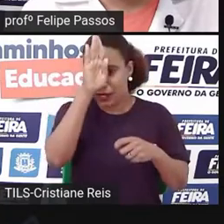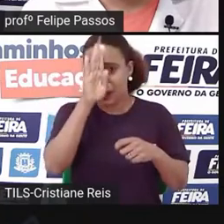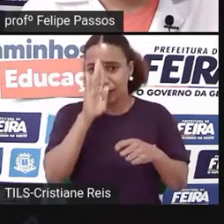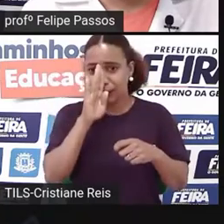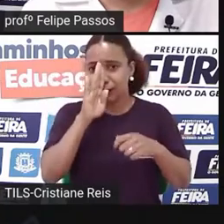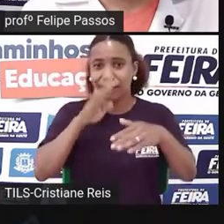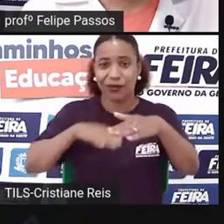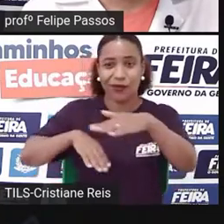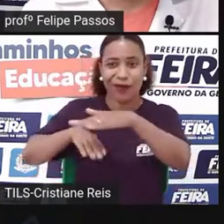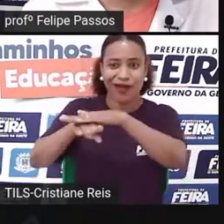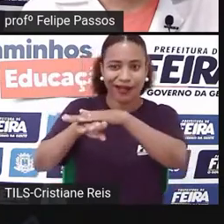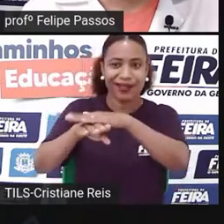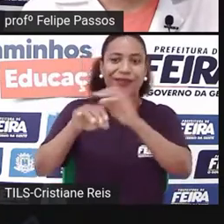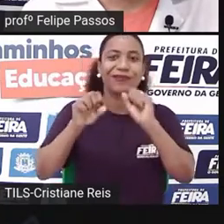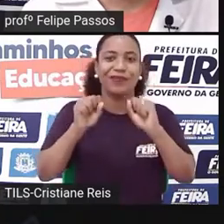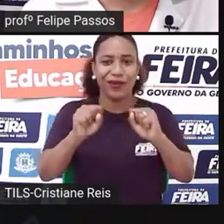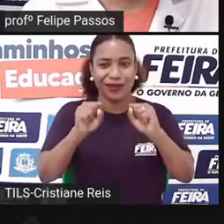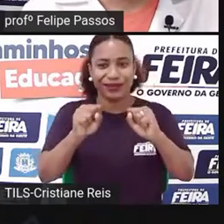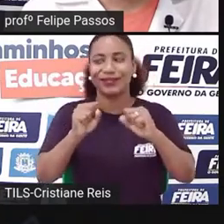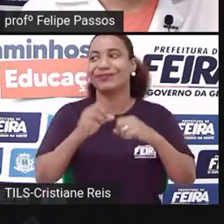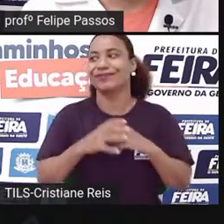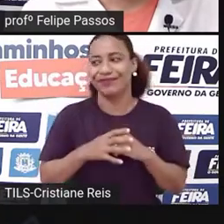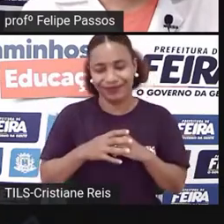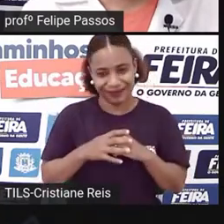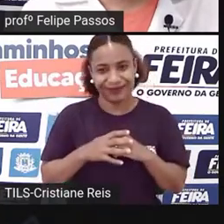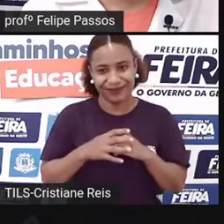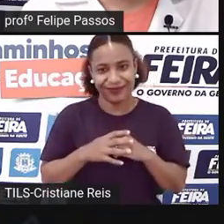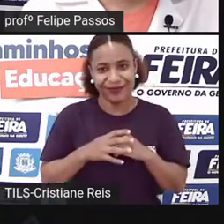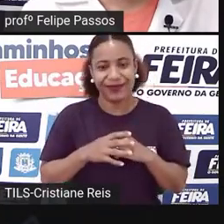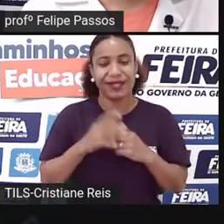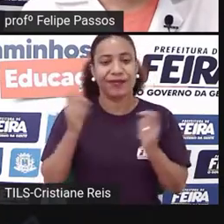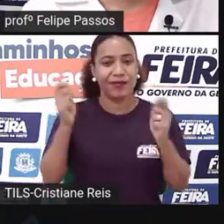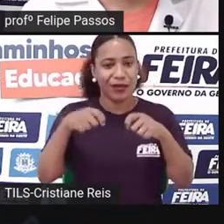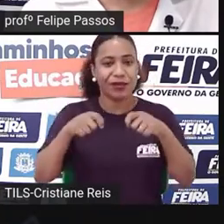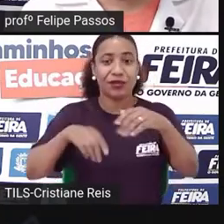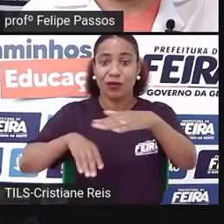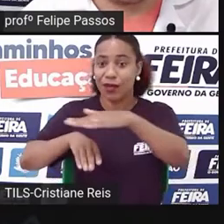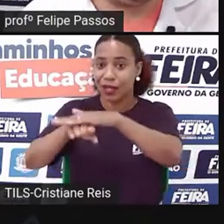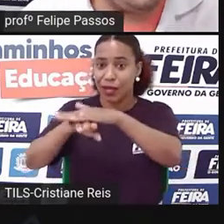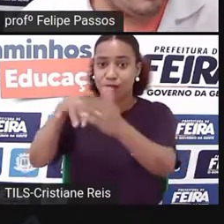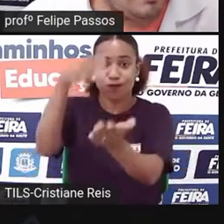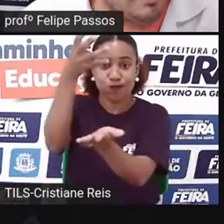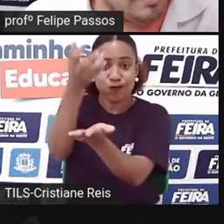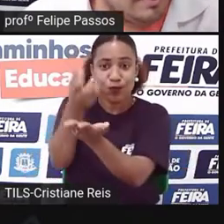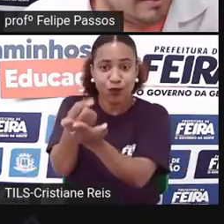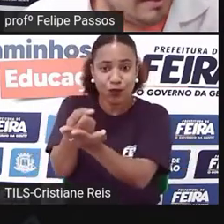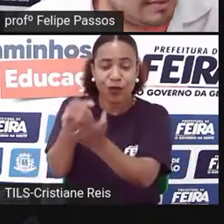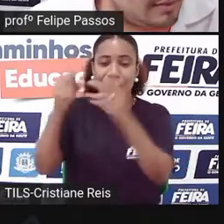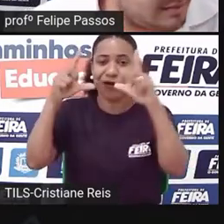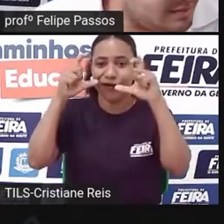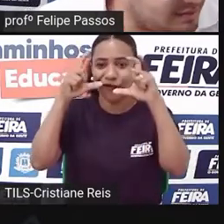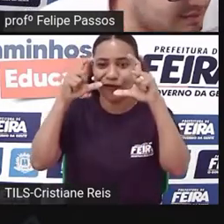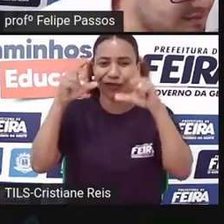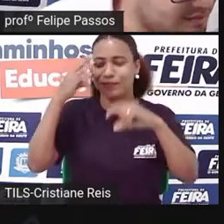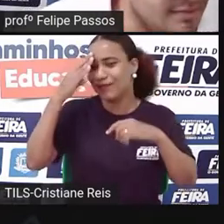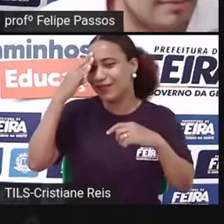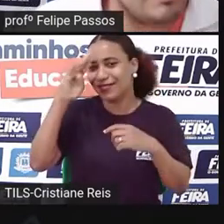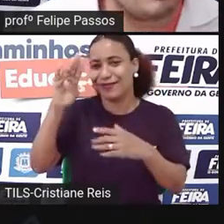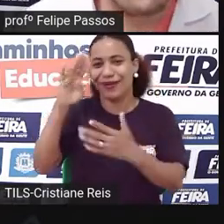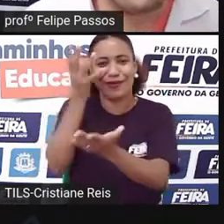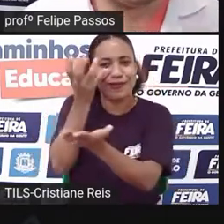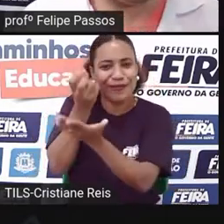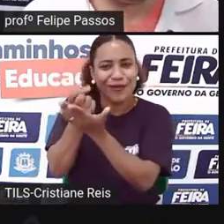depositar suas fotos ali e fazer o backup, que chamam. Então, é interessante você fazer isso, pelo menos das fotos que marcaram